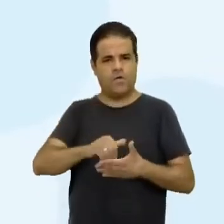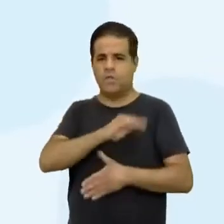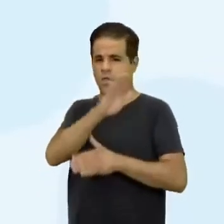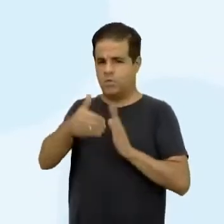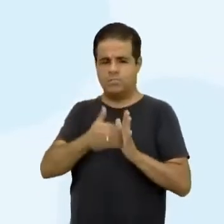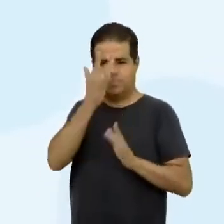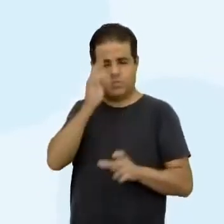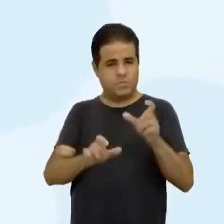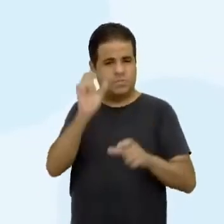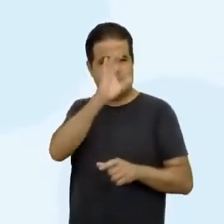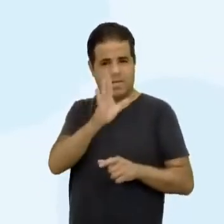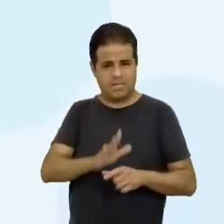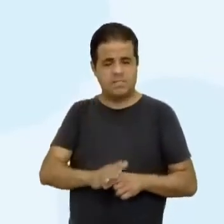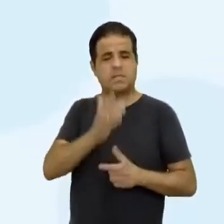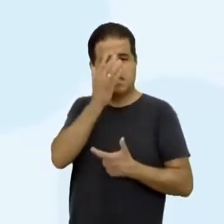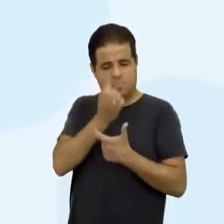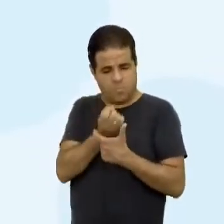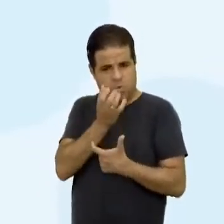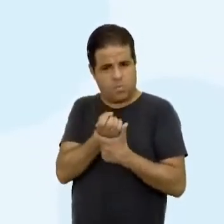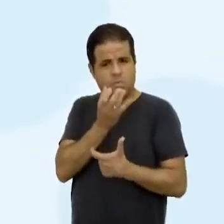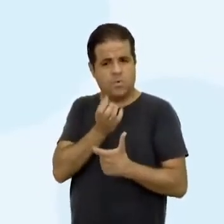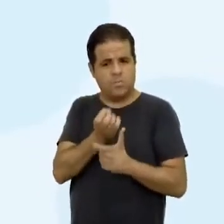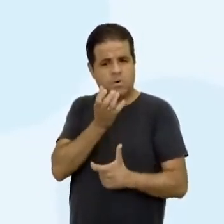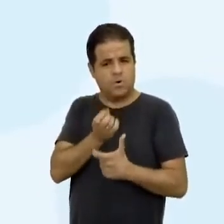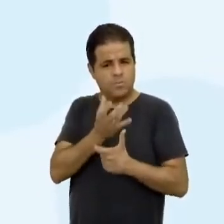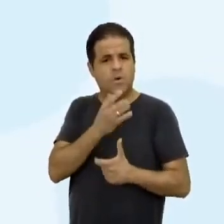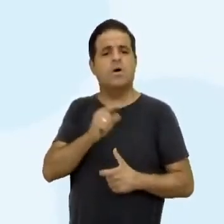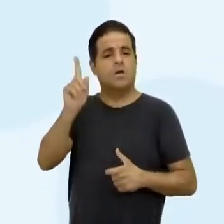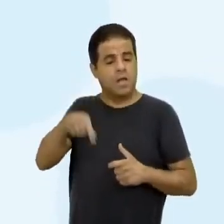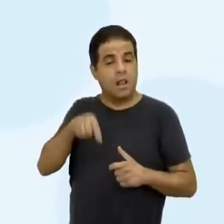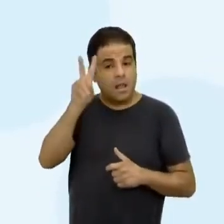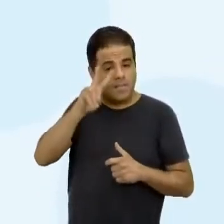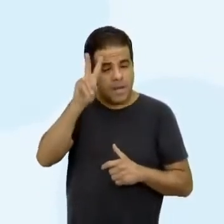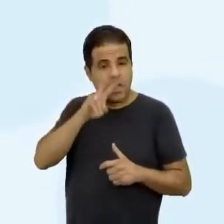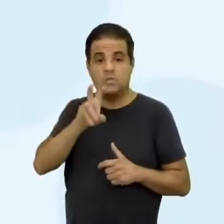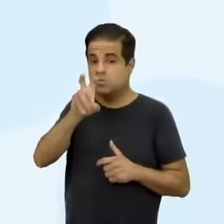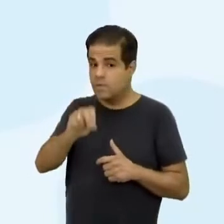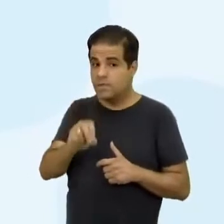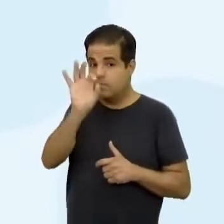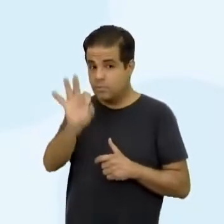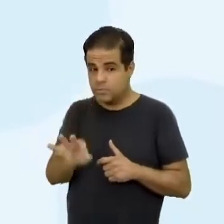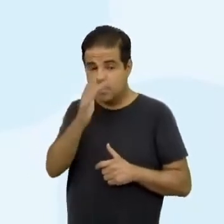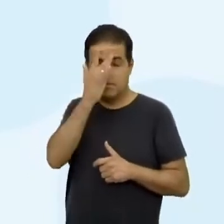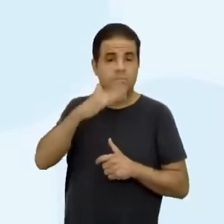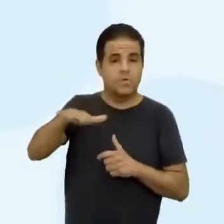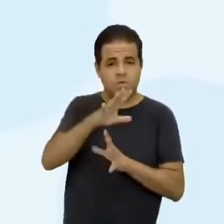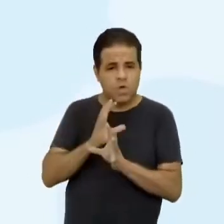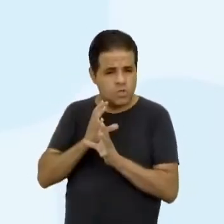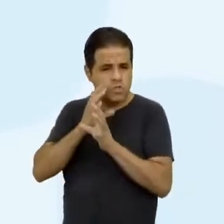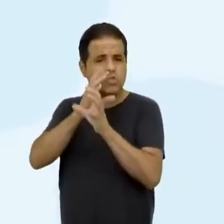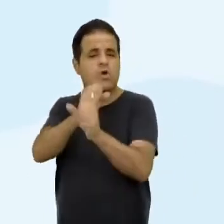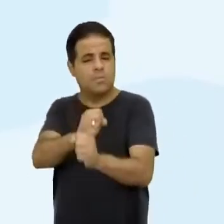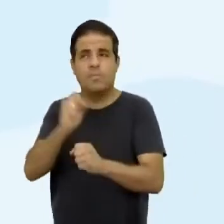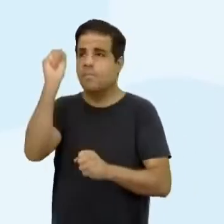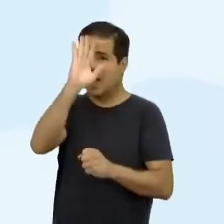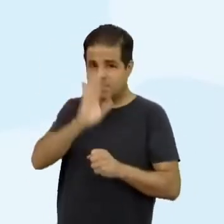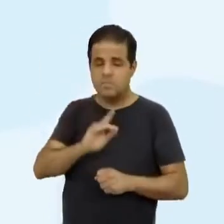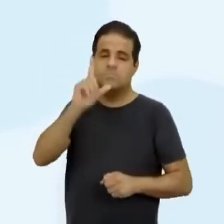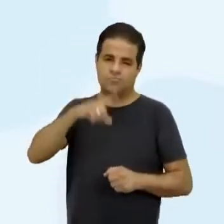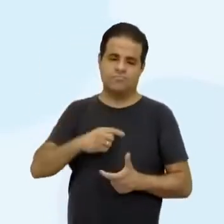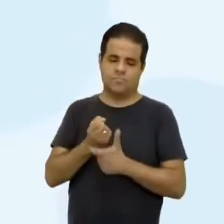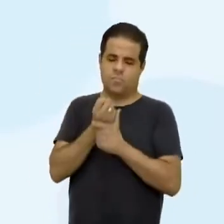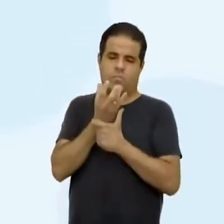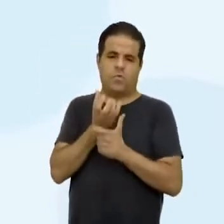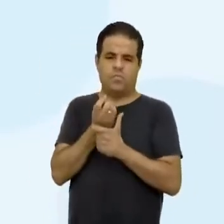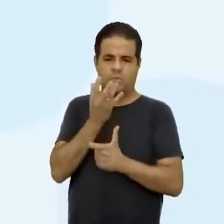todos os brasileiros alfabetizados. Lembrando que apenas 50% da população brasileira era